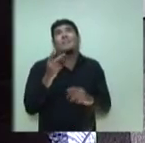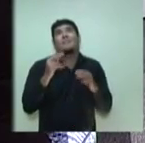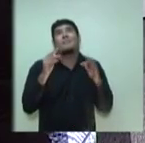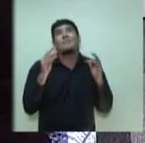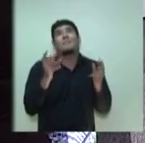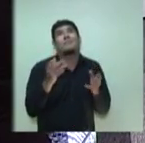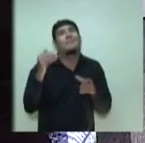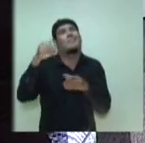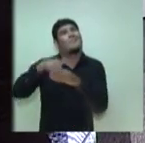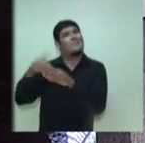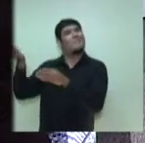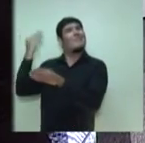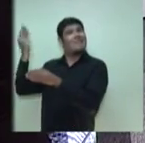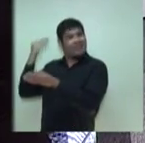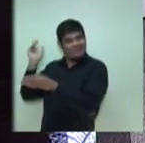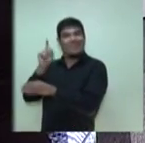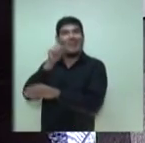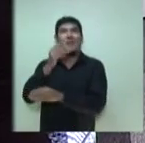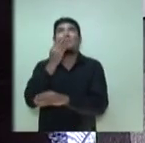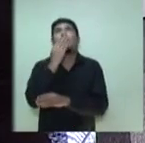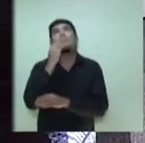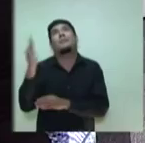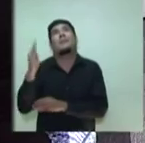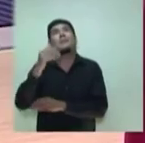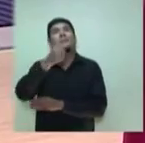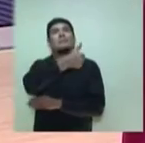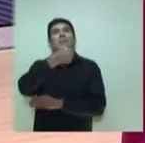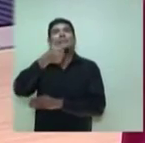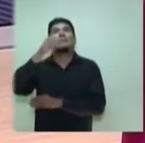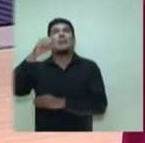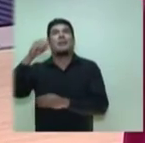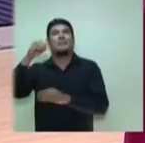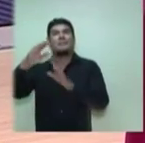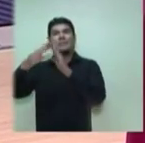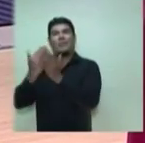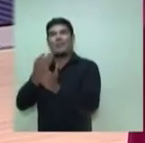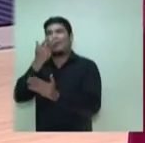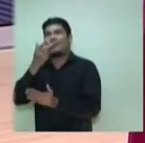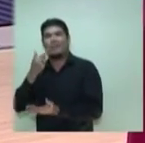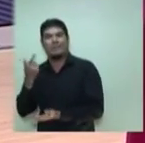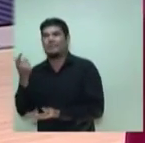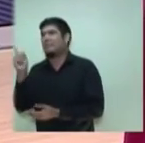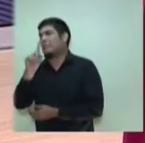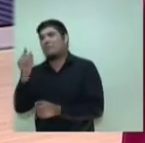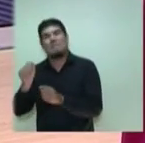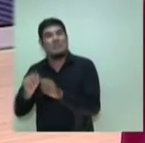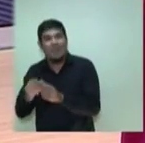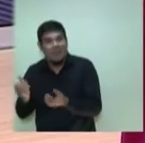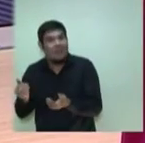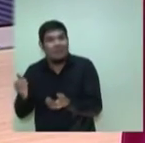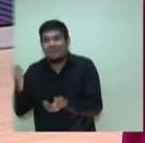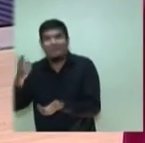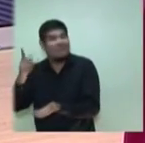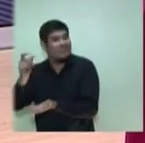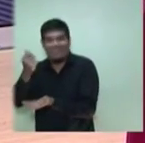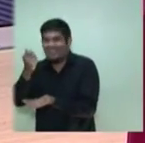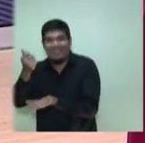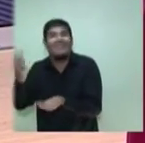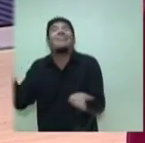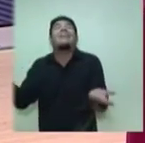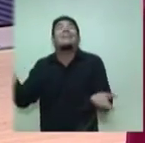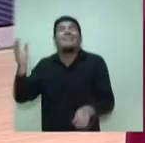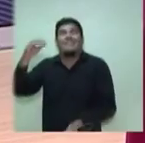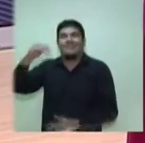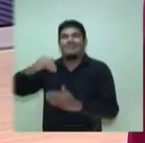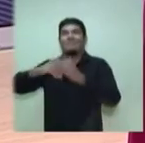feito na eleição passada, quando prometeram 110 creches e não fizeram, não sabiam que não tinha dinheiro. Ali, sim, foi um limite extremado